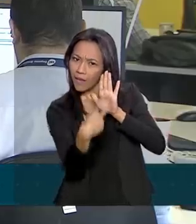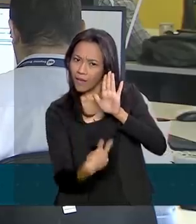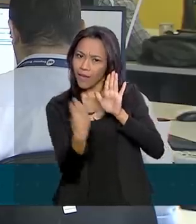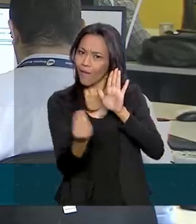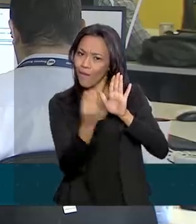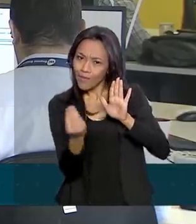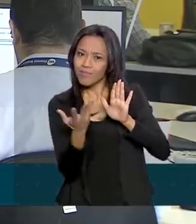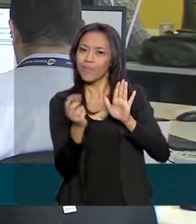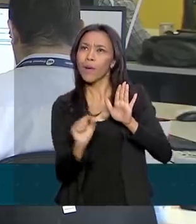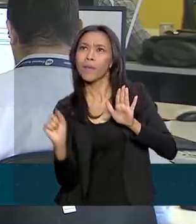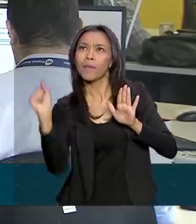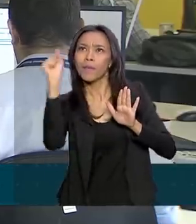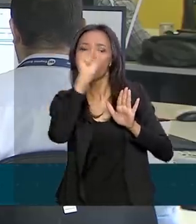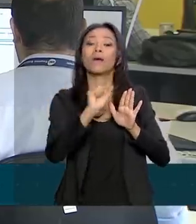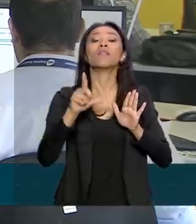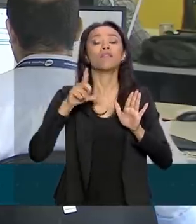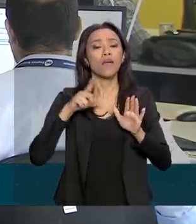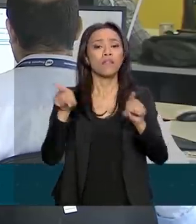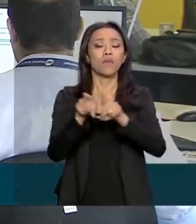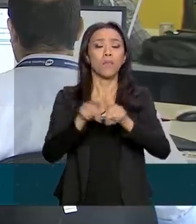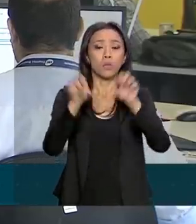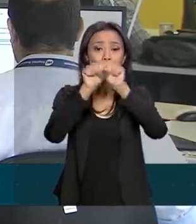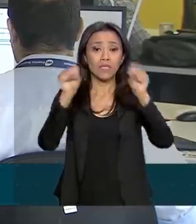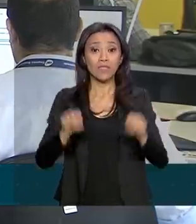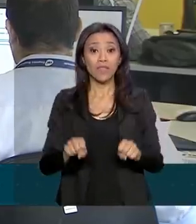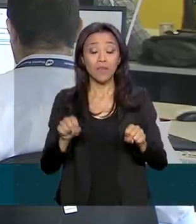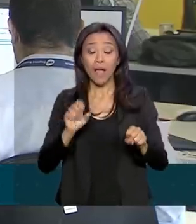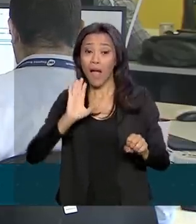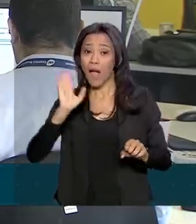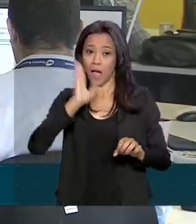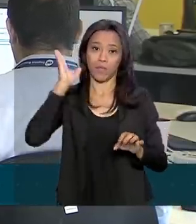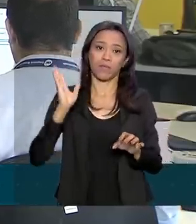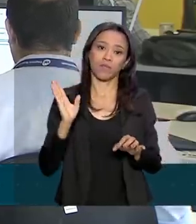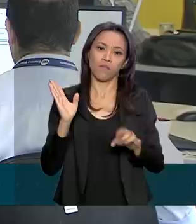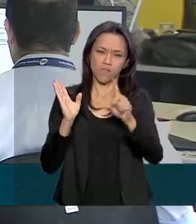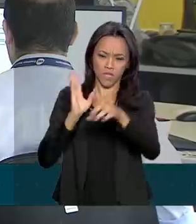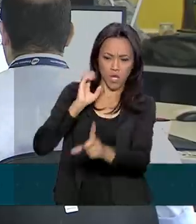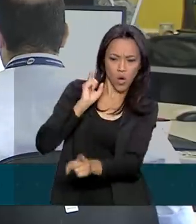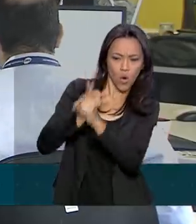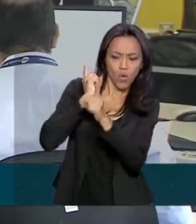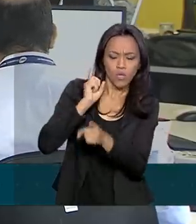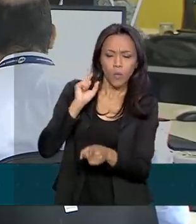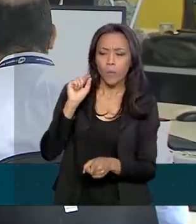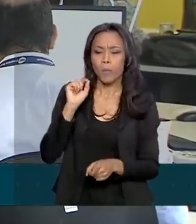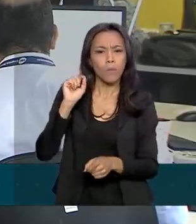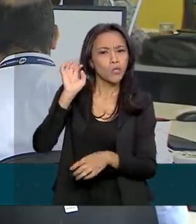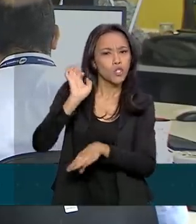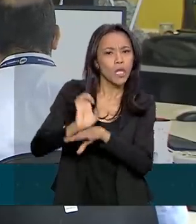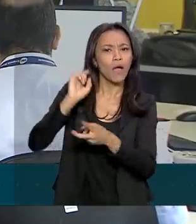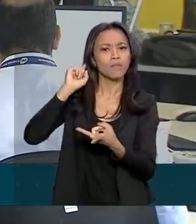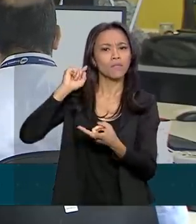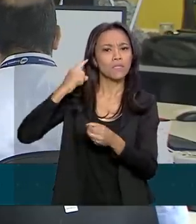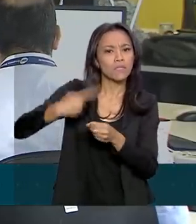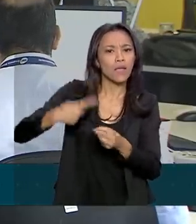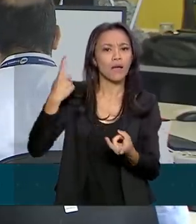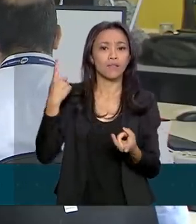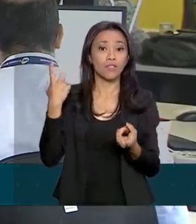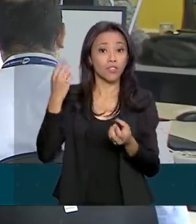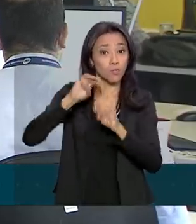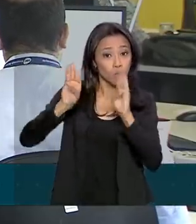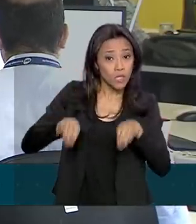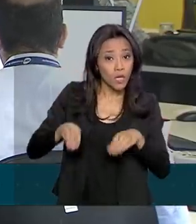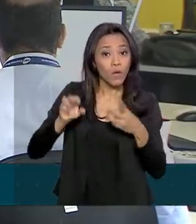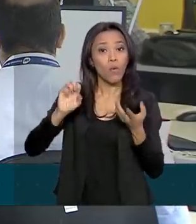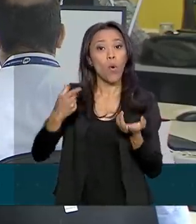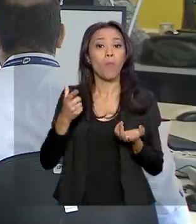.br. O site dispõe de um sistema de busca rápida que permite ao usuário encontrar atividades por estado, cidade, museu ou